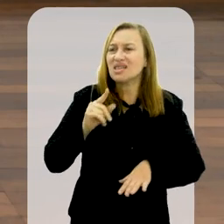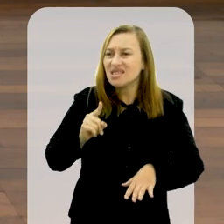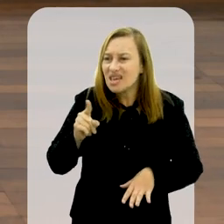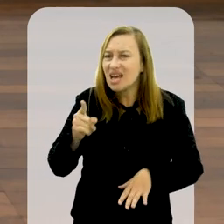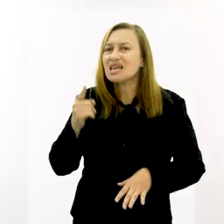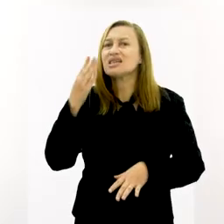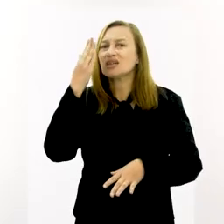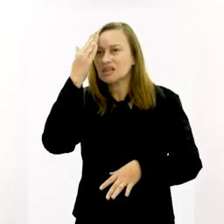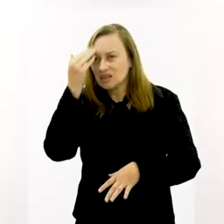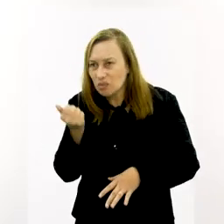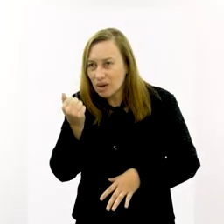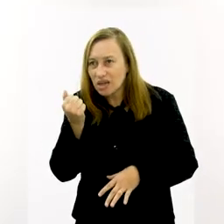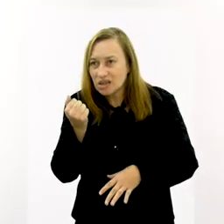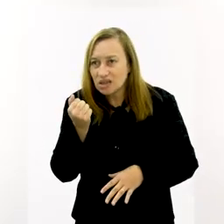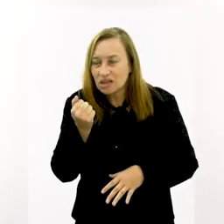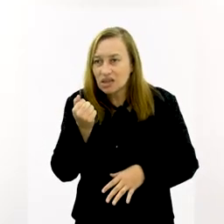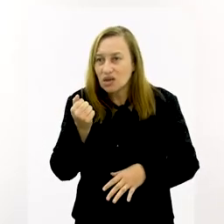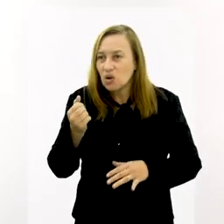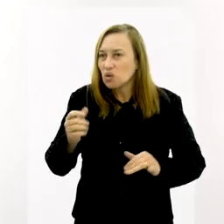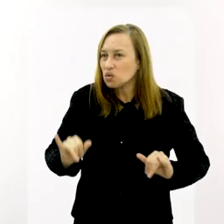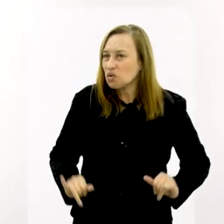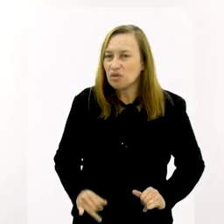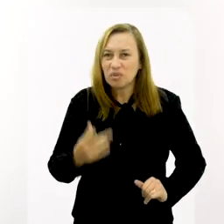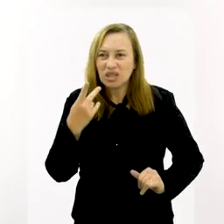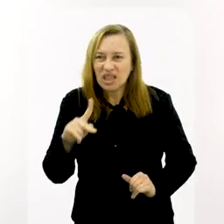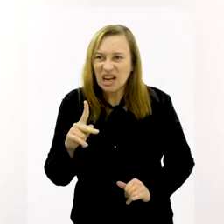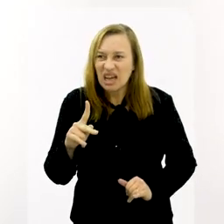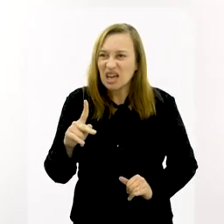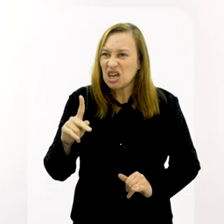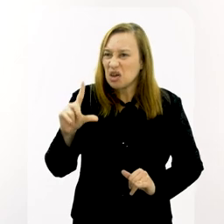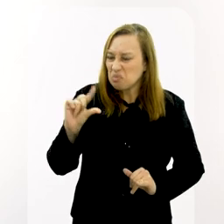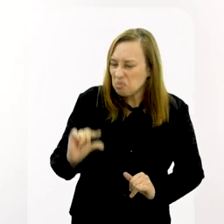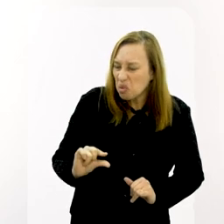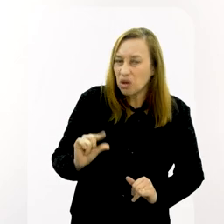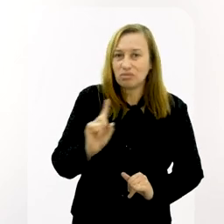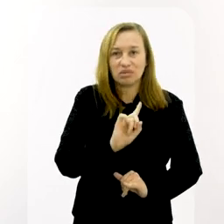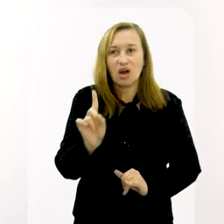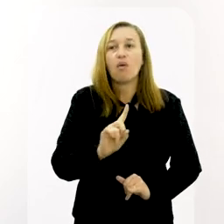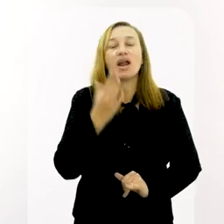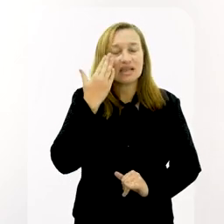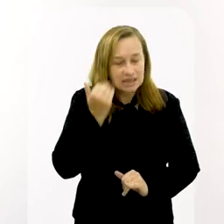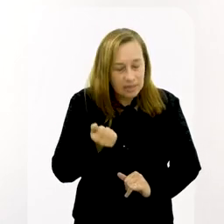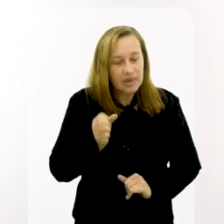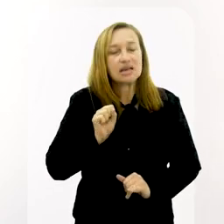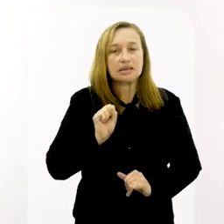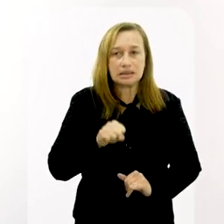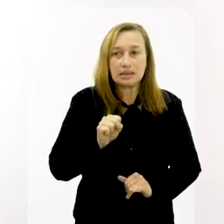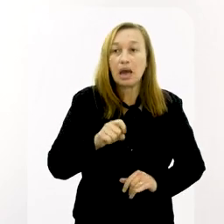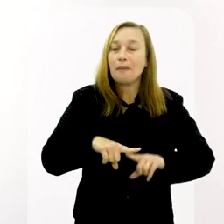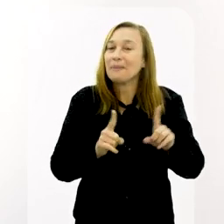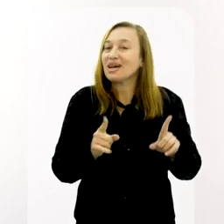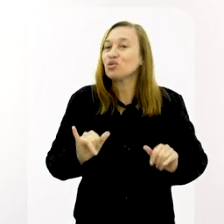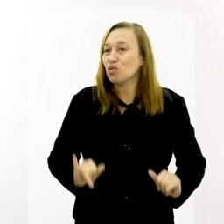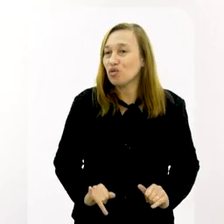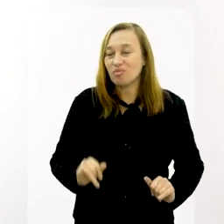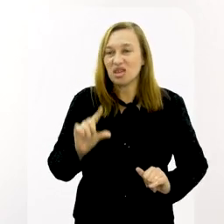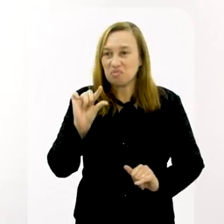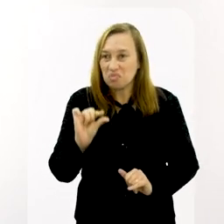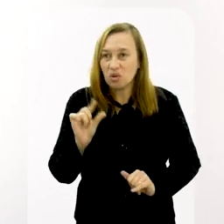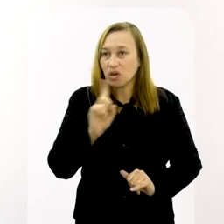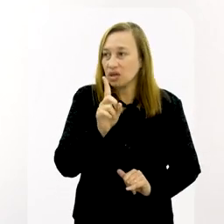dizer. Por mais que ela soubesse, a dor na hora não foi menor. Sabia o tempo todo,